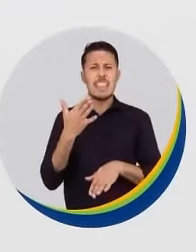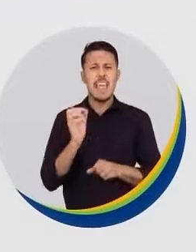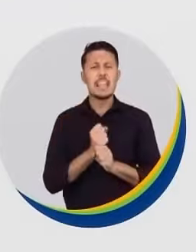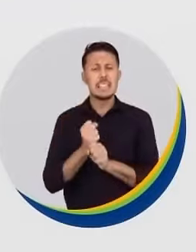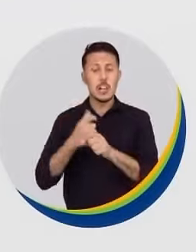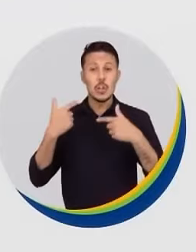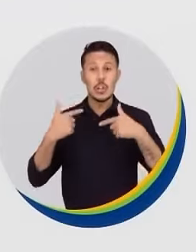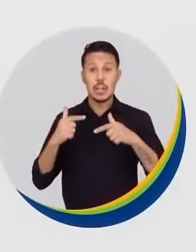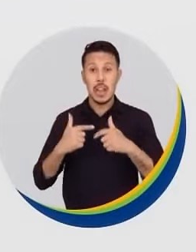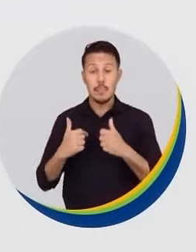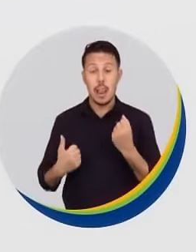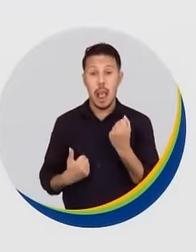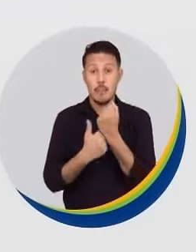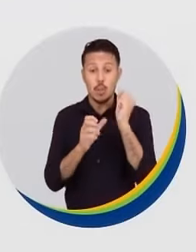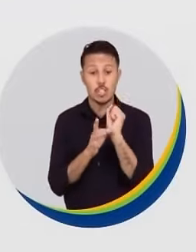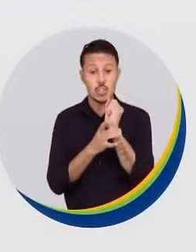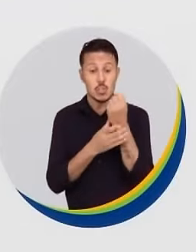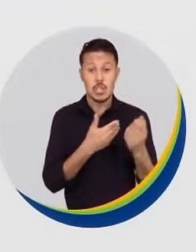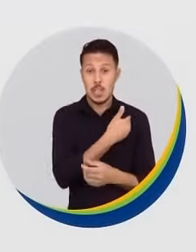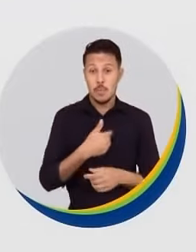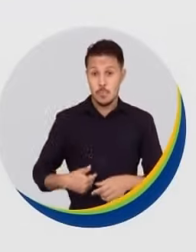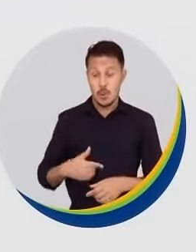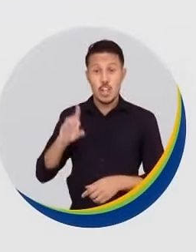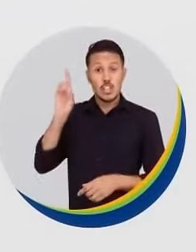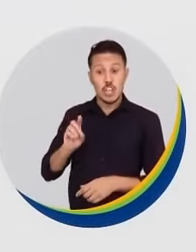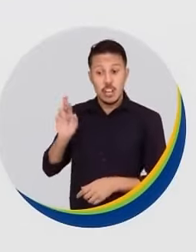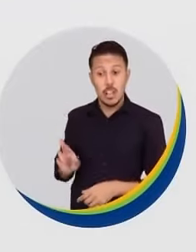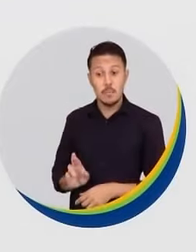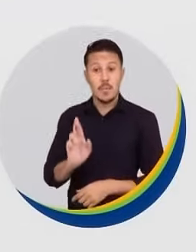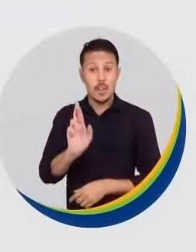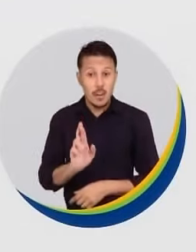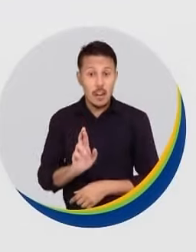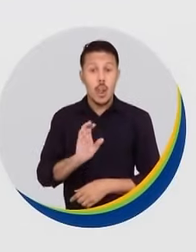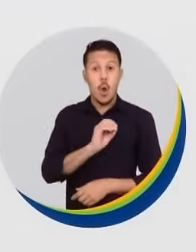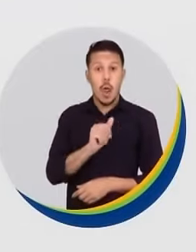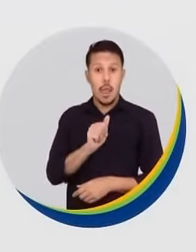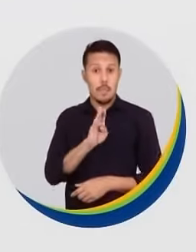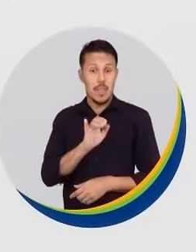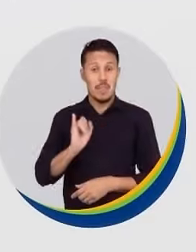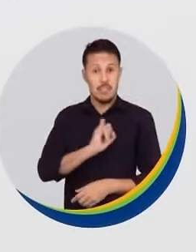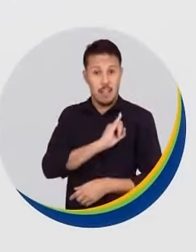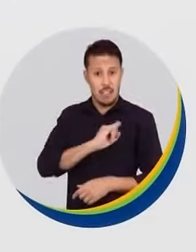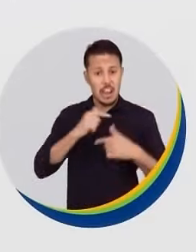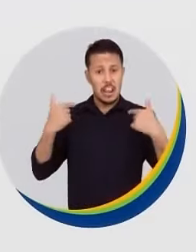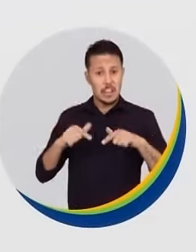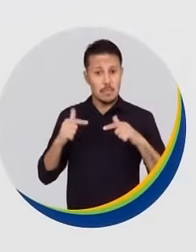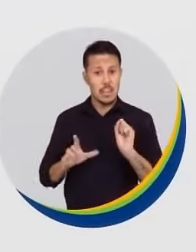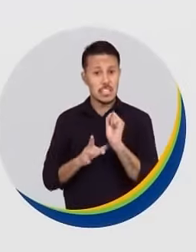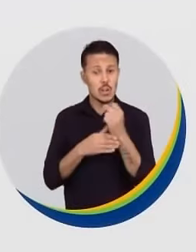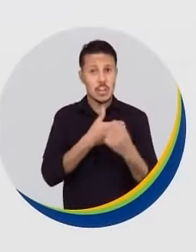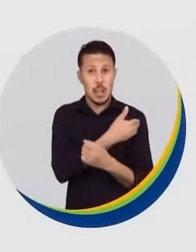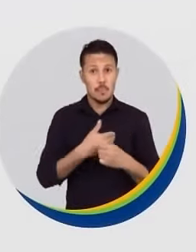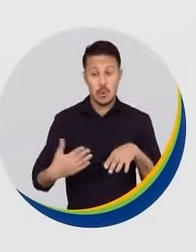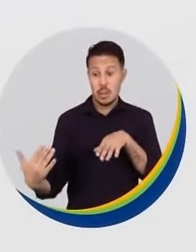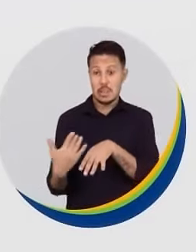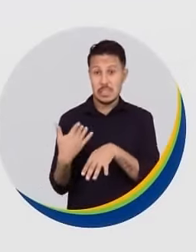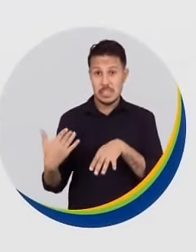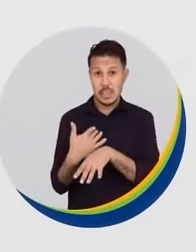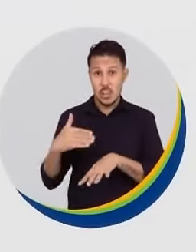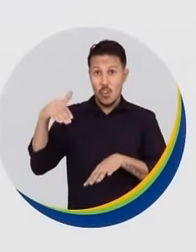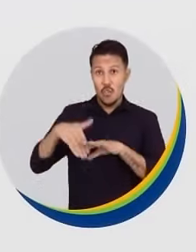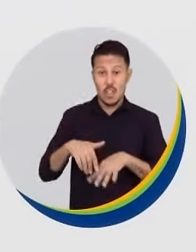anos trabalhando pela Comissão de Segurança Pública e Direito de Trânsito, representando a UAB Itaquera e trabalhando pela segurança pública da cidade.